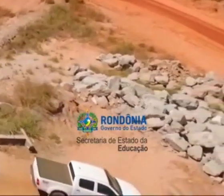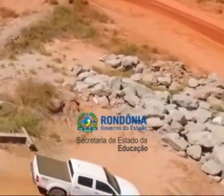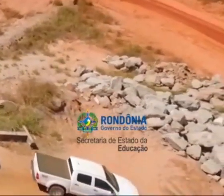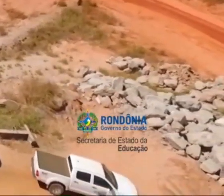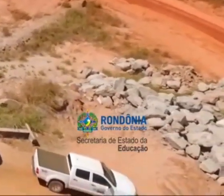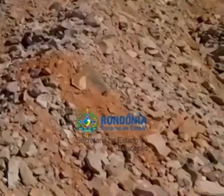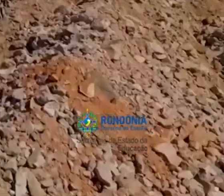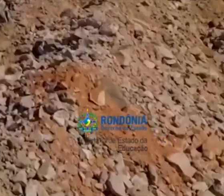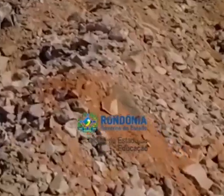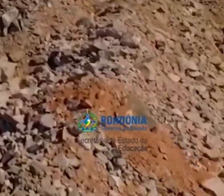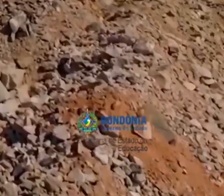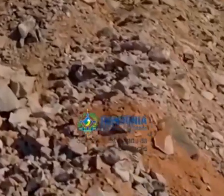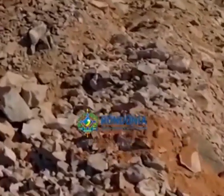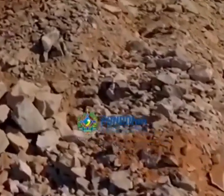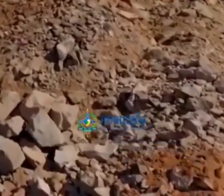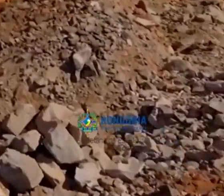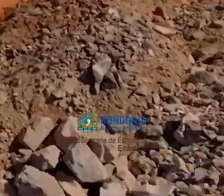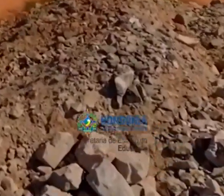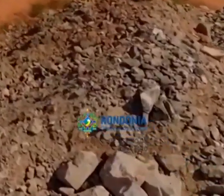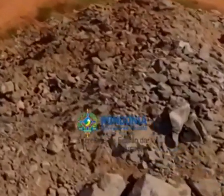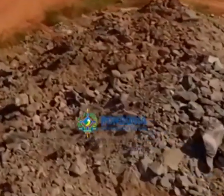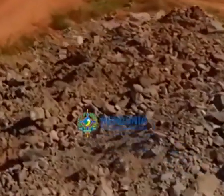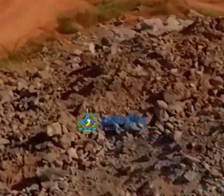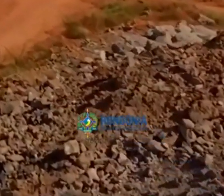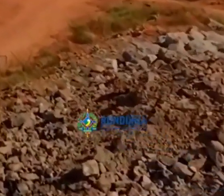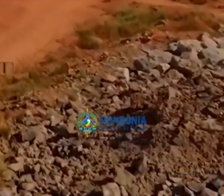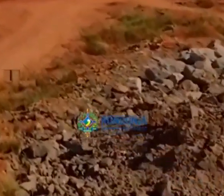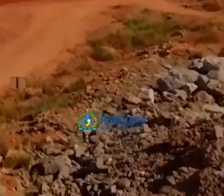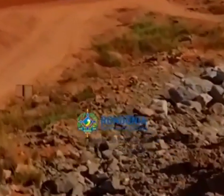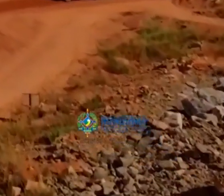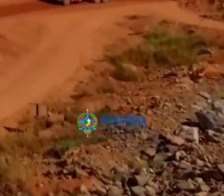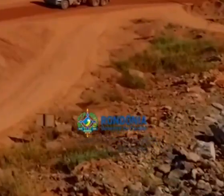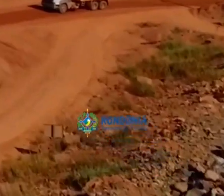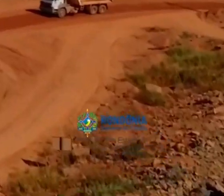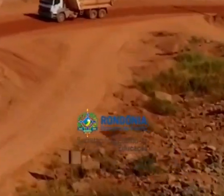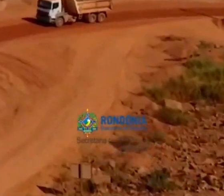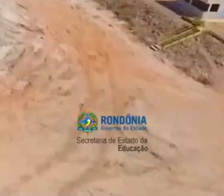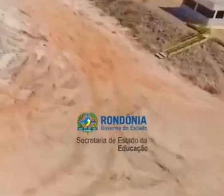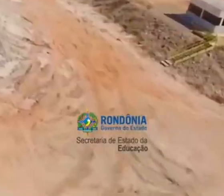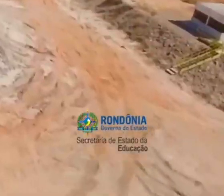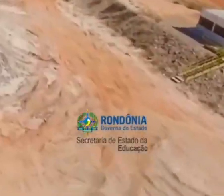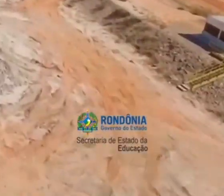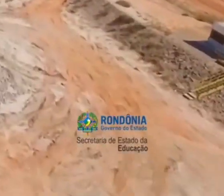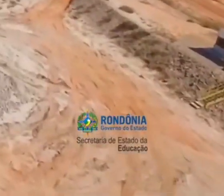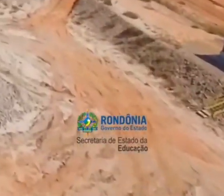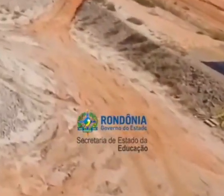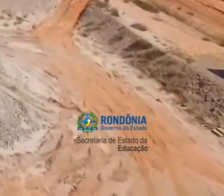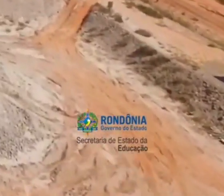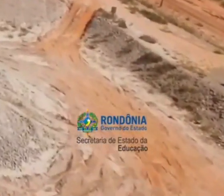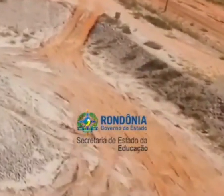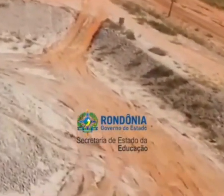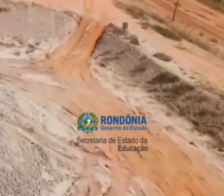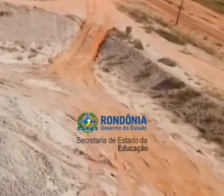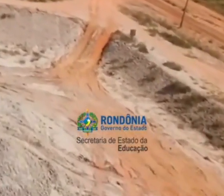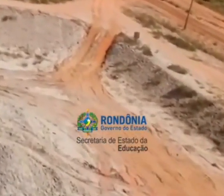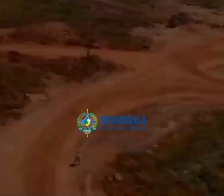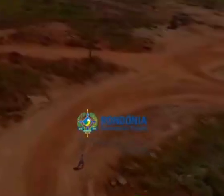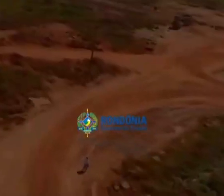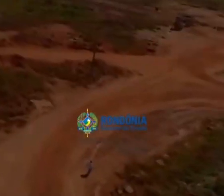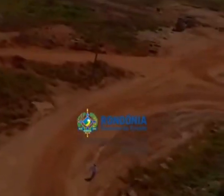seringalista do rio Machado. Em 1955,